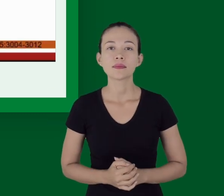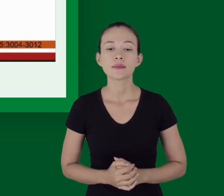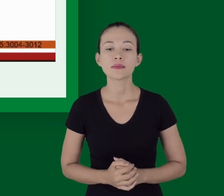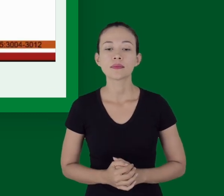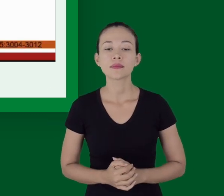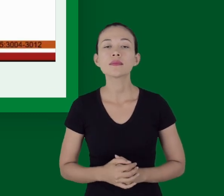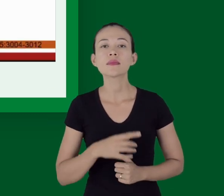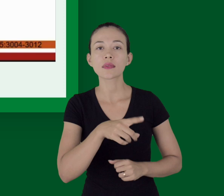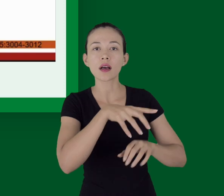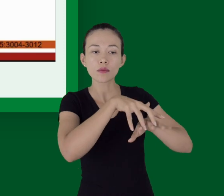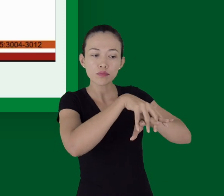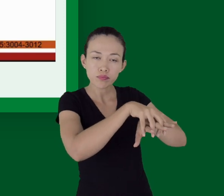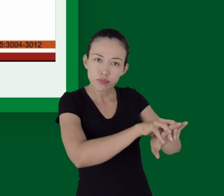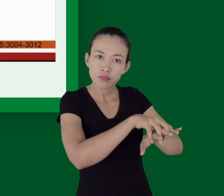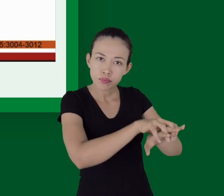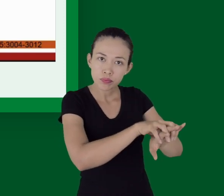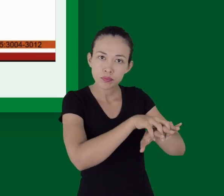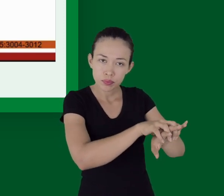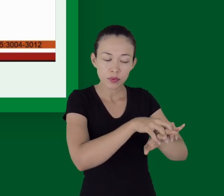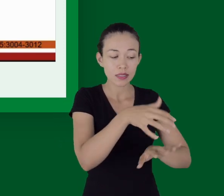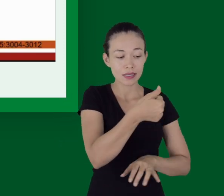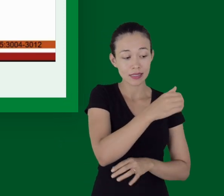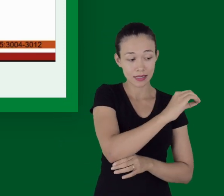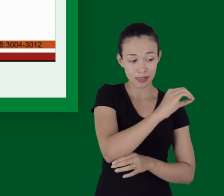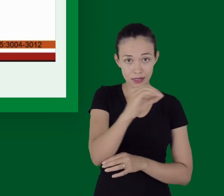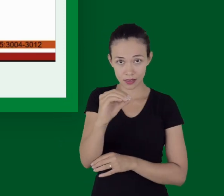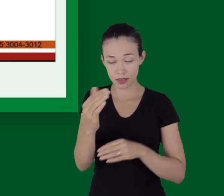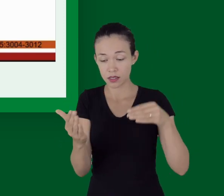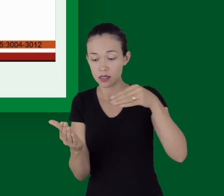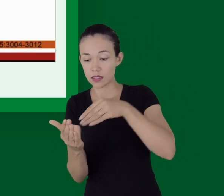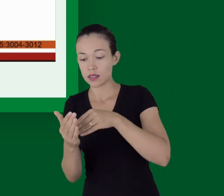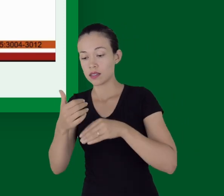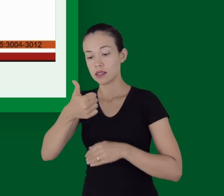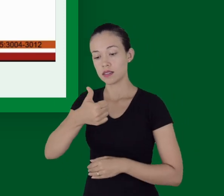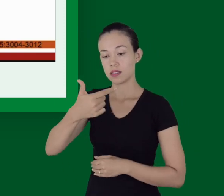maior onde a gente teve uma frequência de compressões entre 100 e 120.